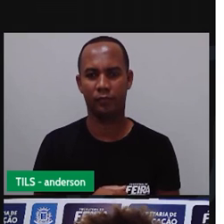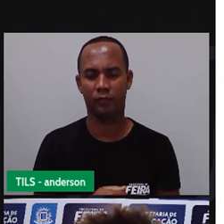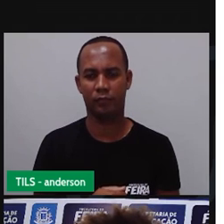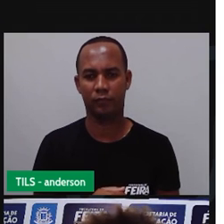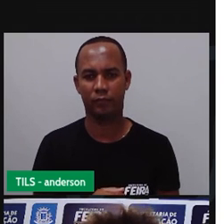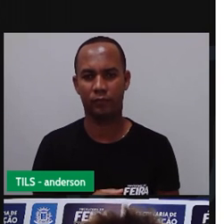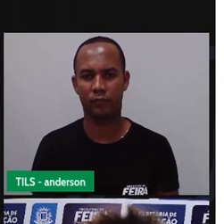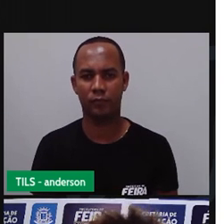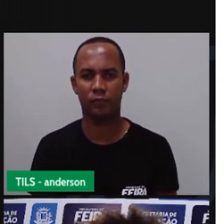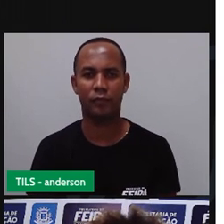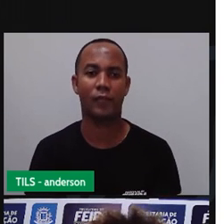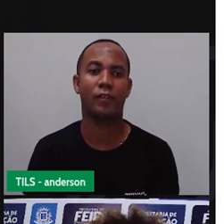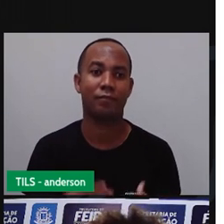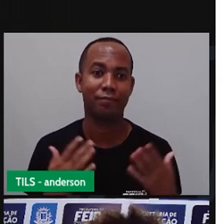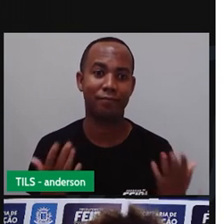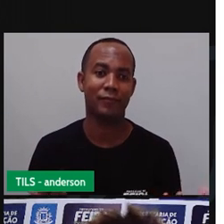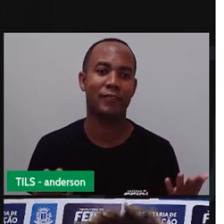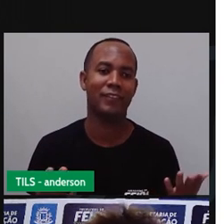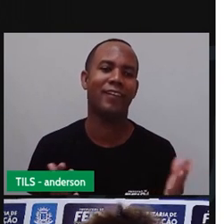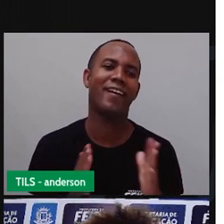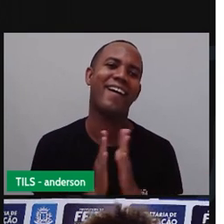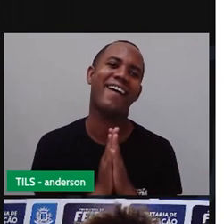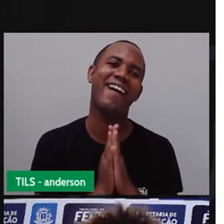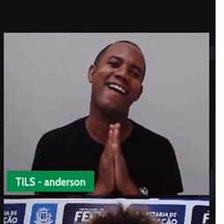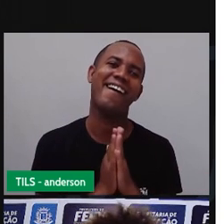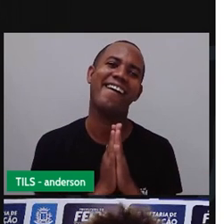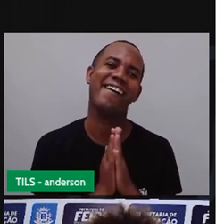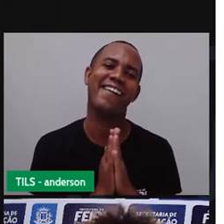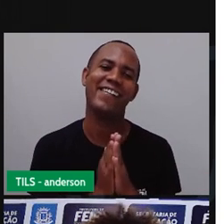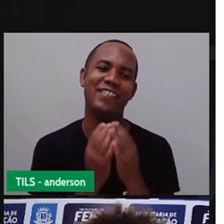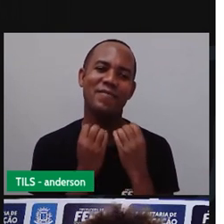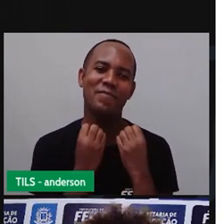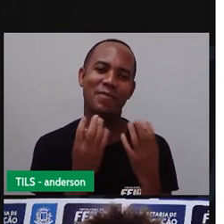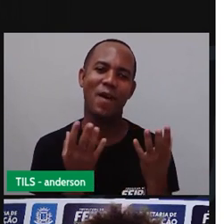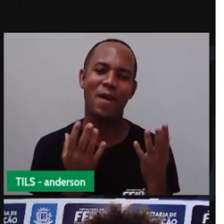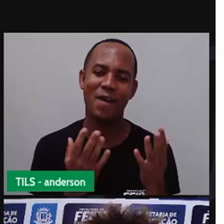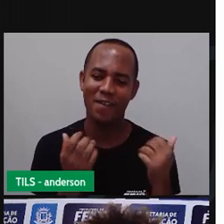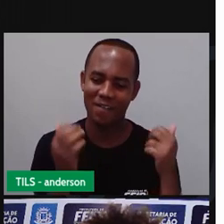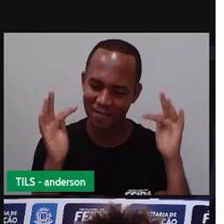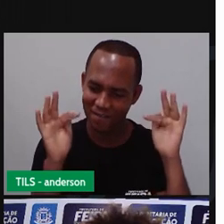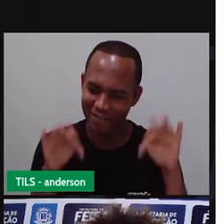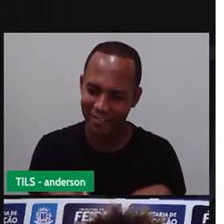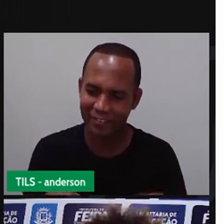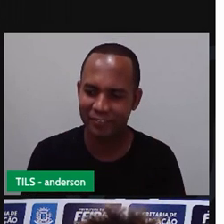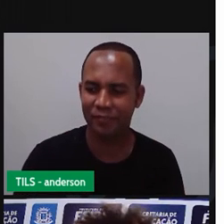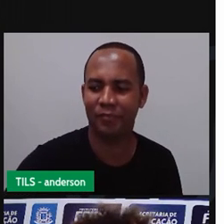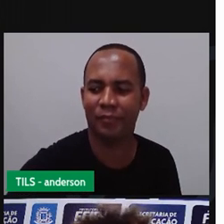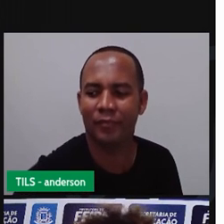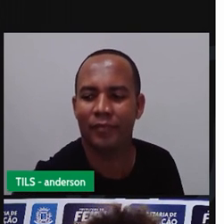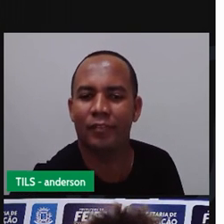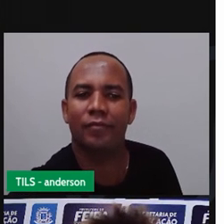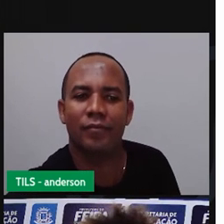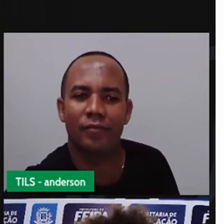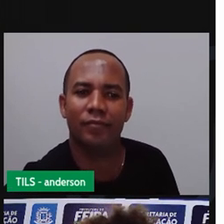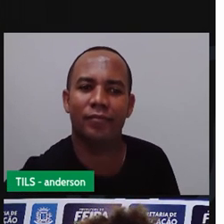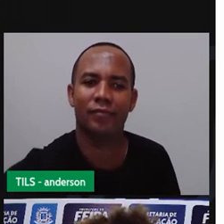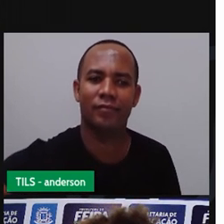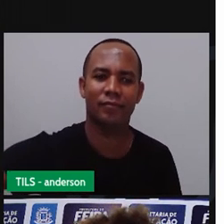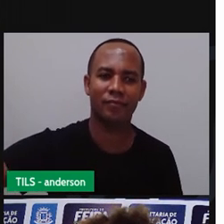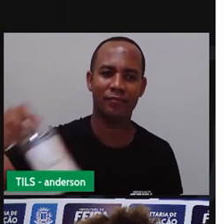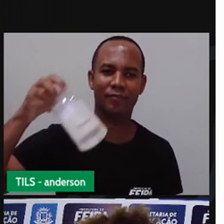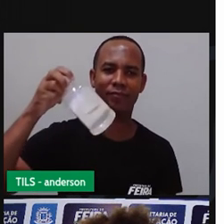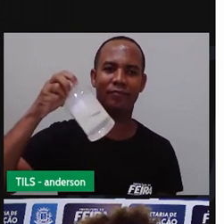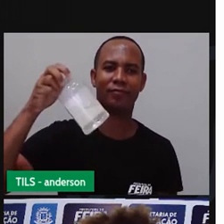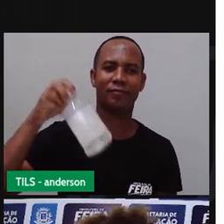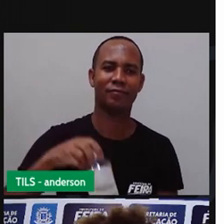Passando E chegamos ao final Anderson, né? E o quê? Lavar uma mão Lavar outra Você percebeu que